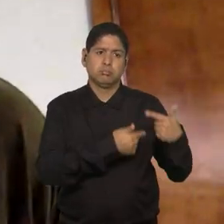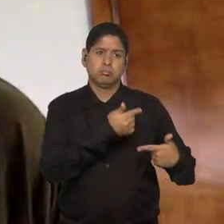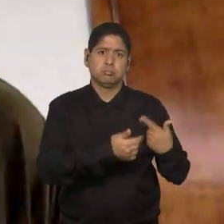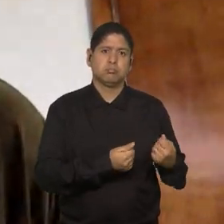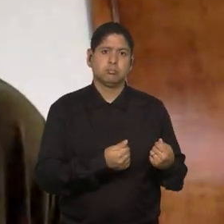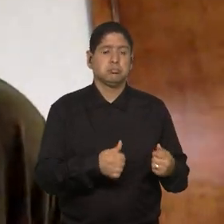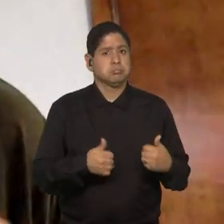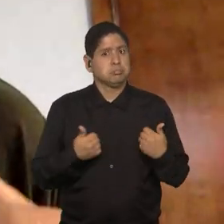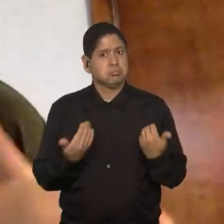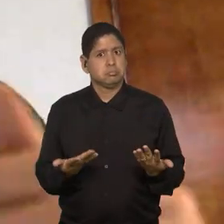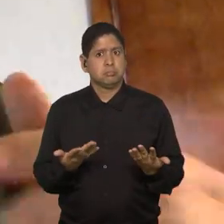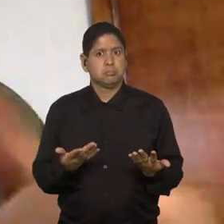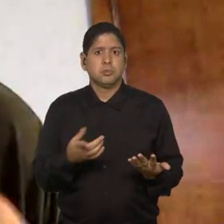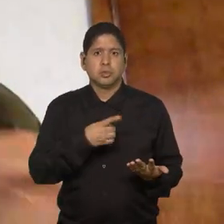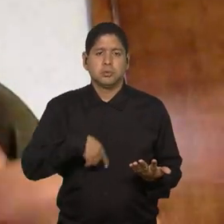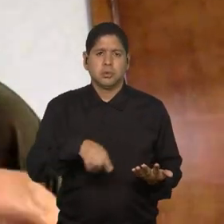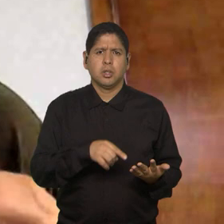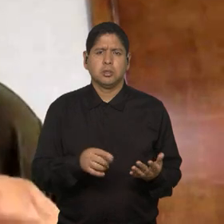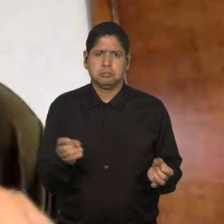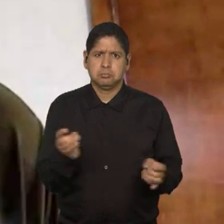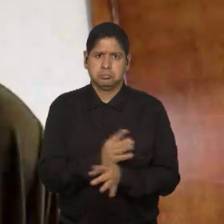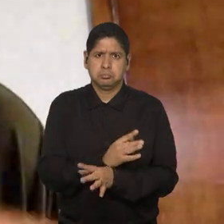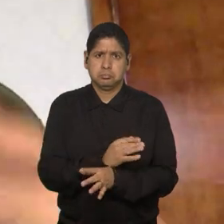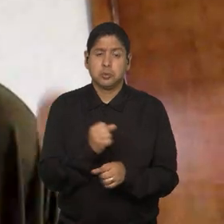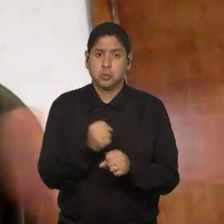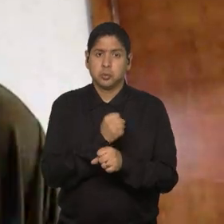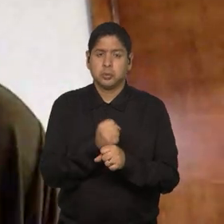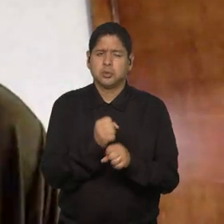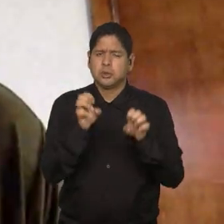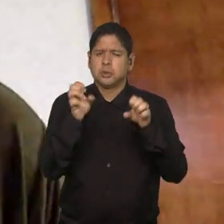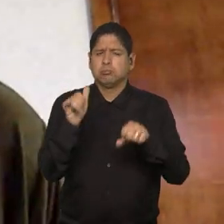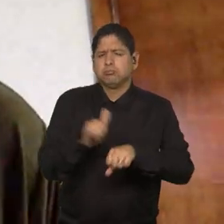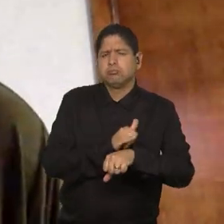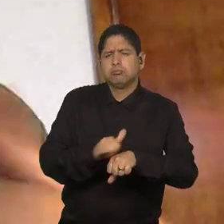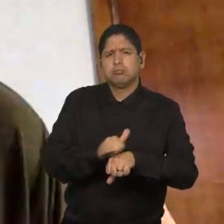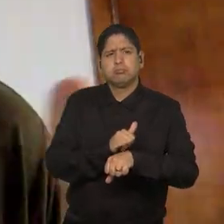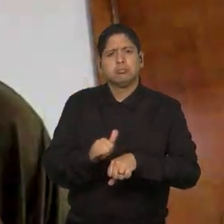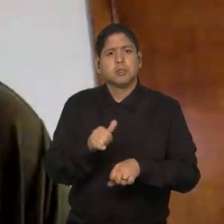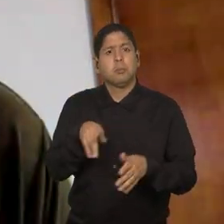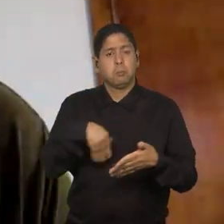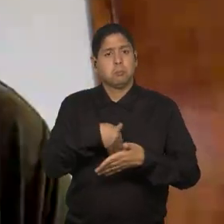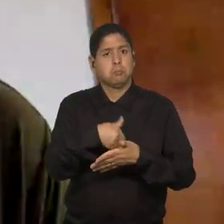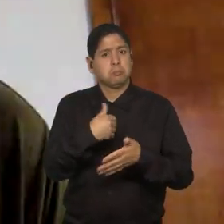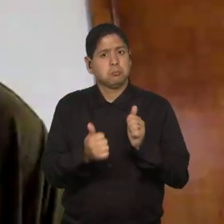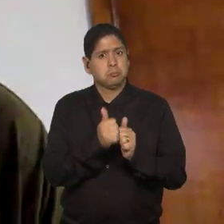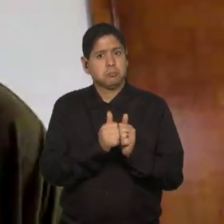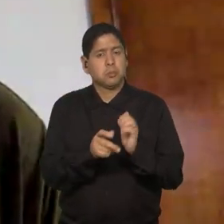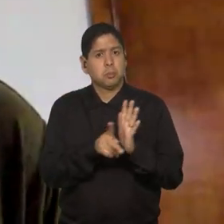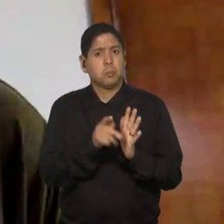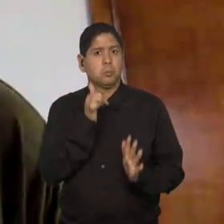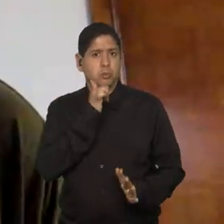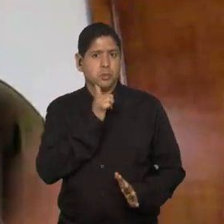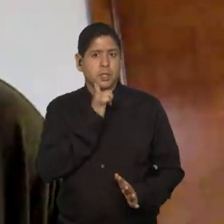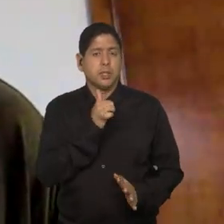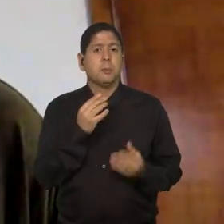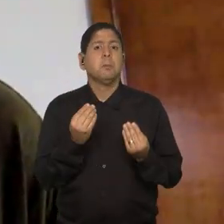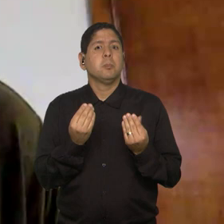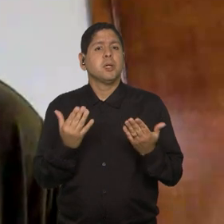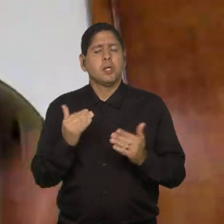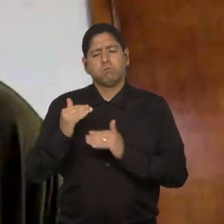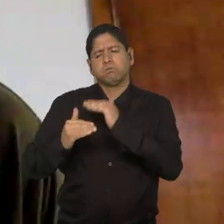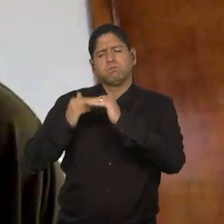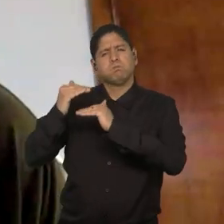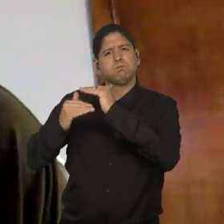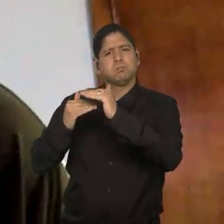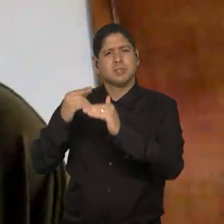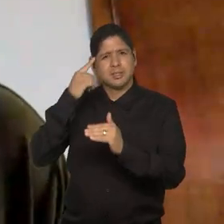Então, nós estamos finalizando a construção de uma estratégia para o futebol feminino para desenvolver, né?